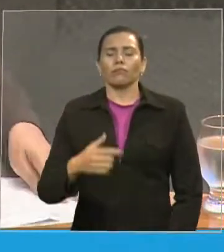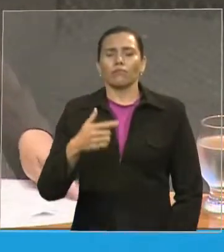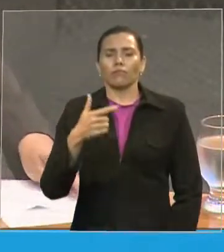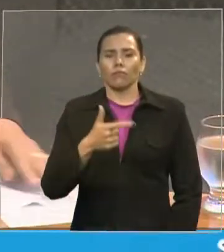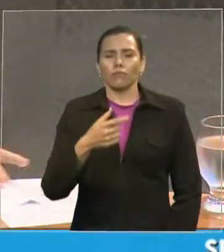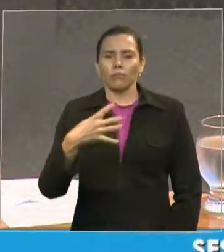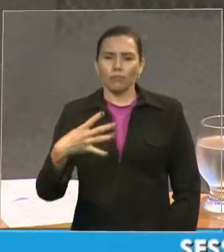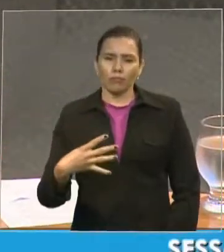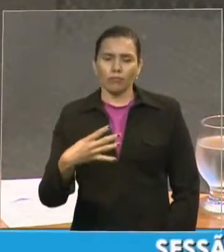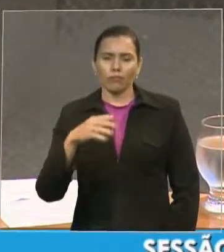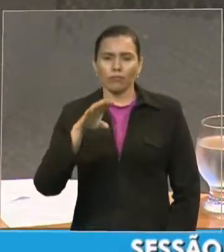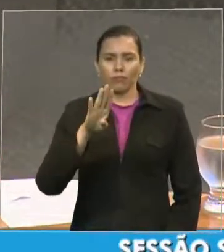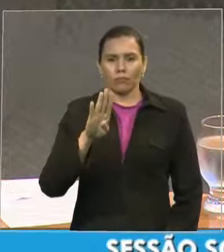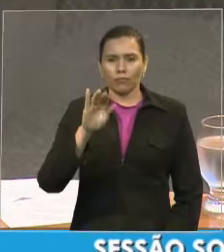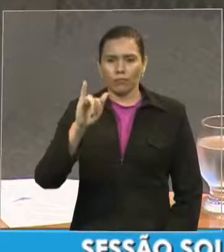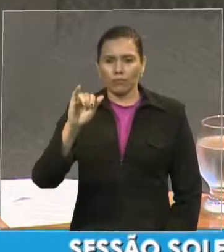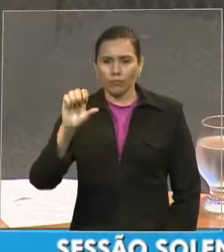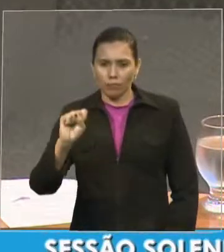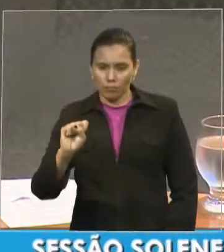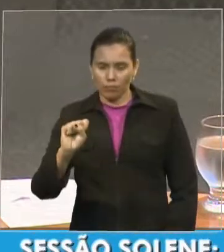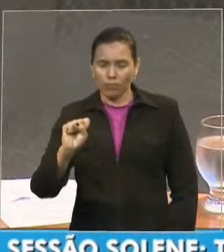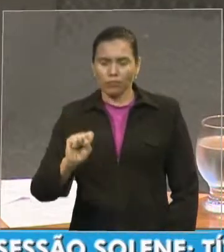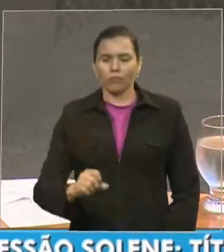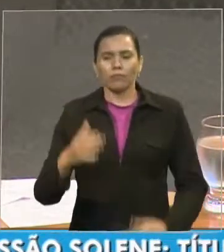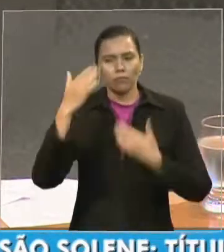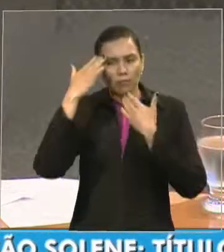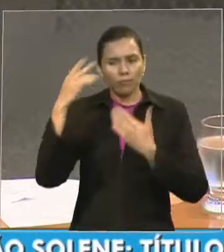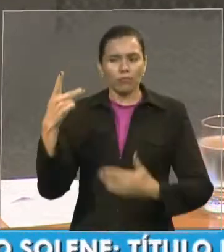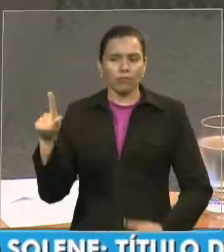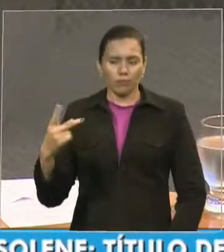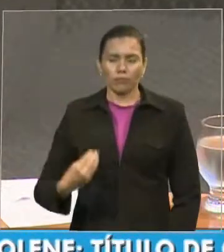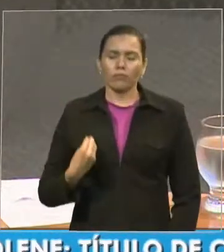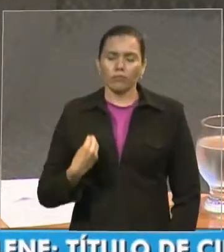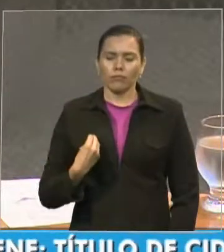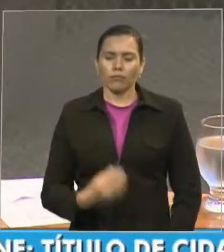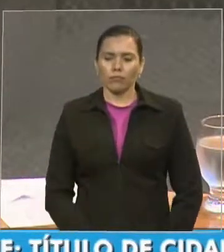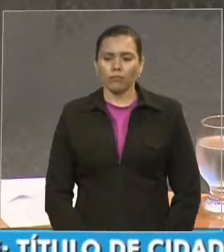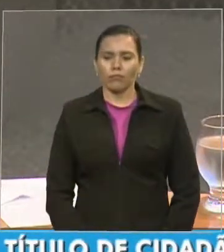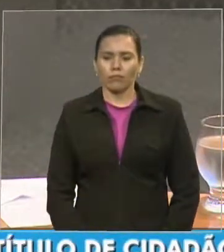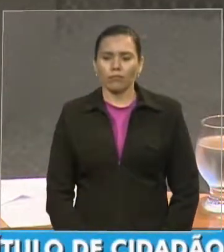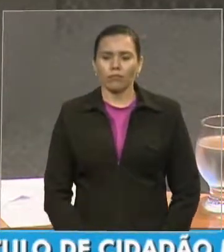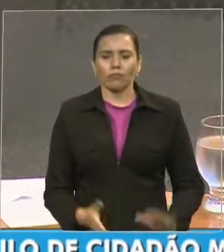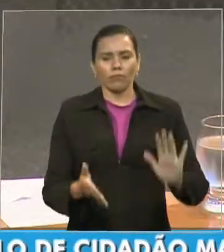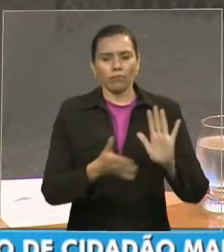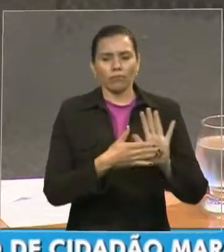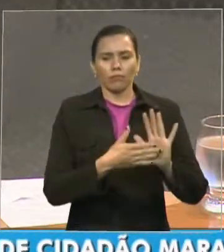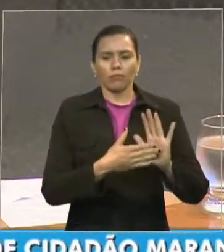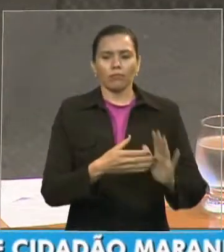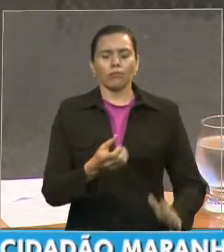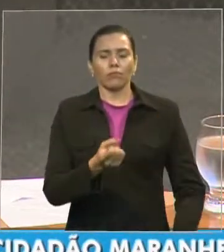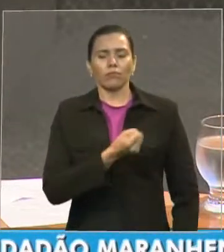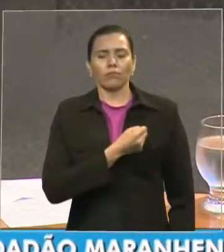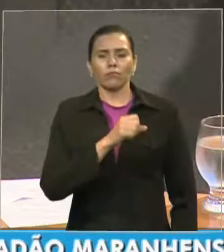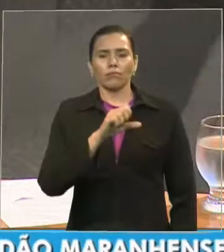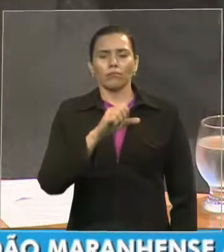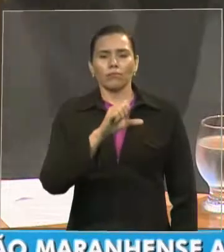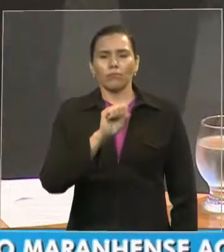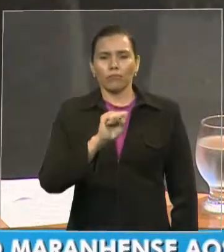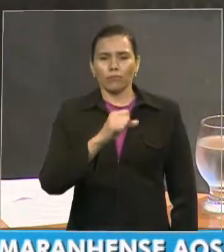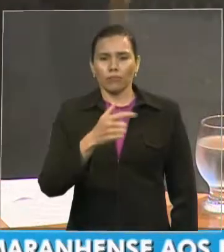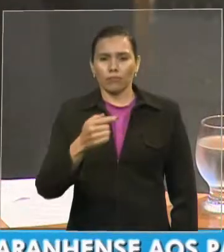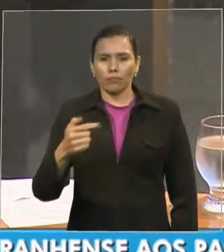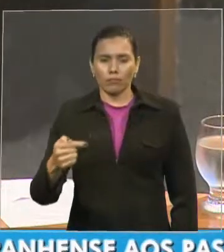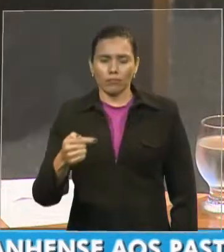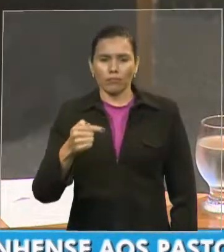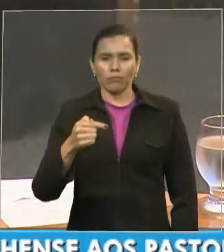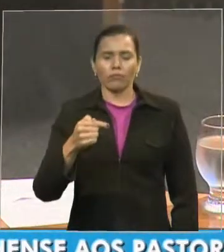Esse projeto de resolução legislativa, de número 877 e 888, foi